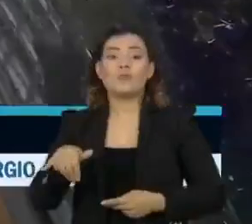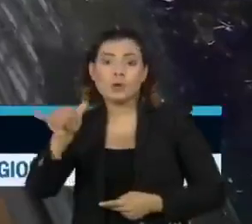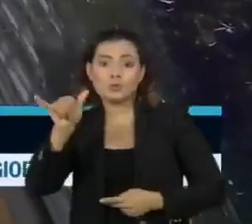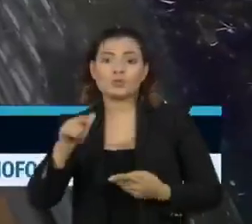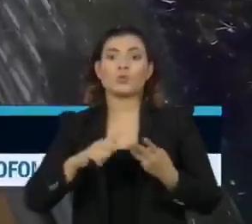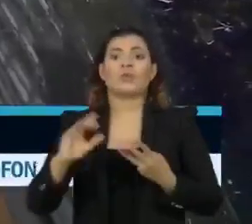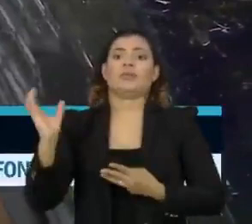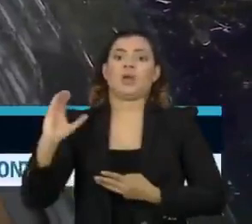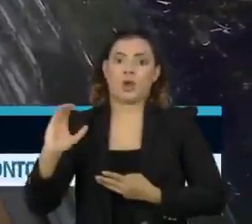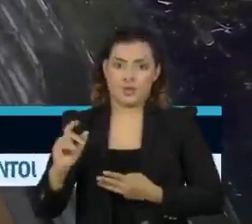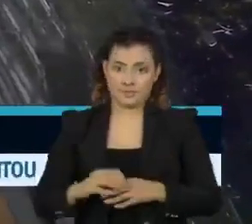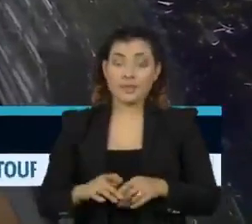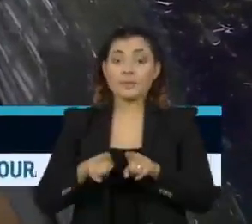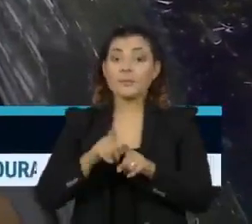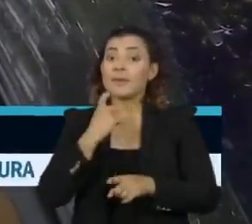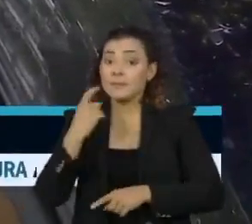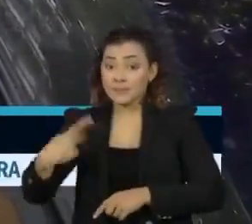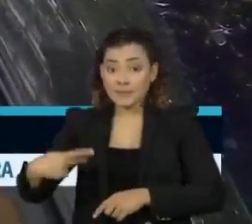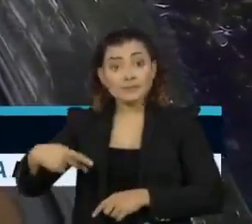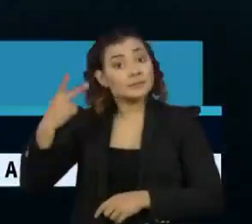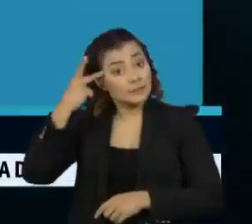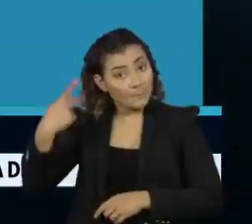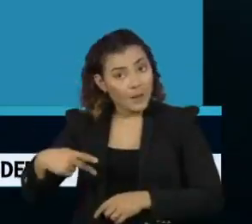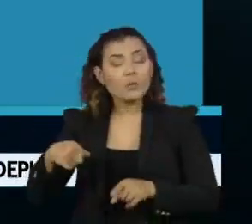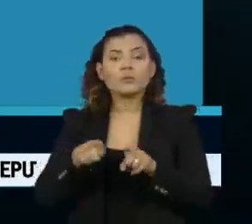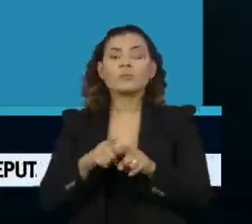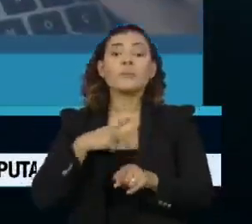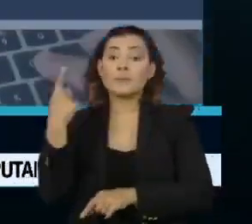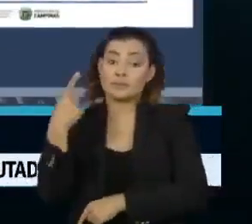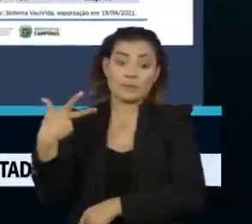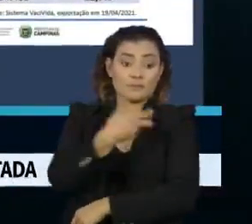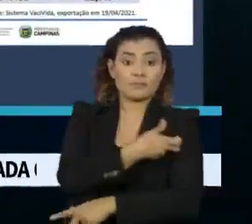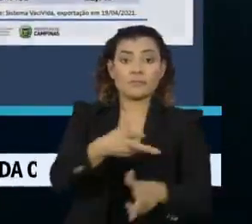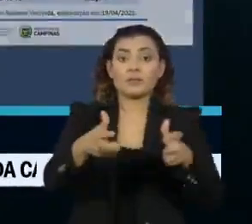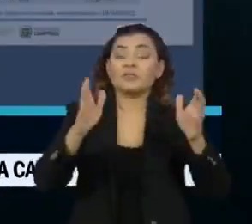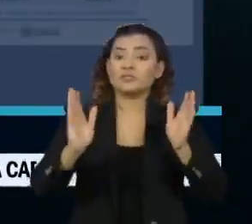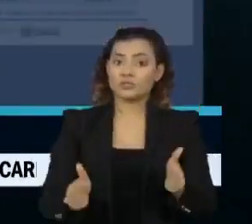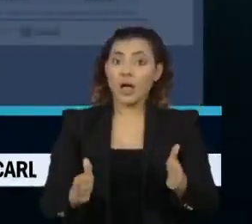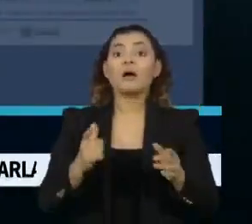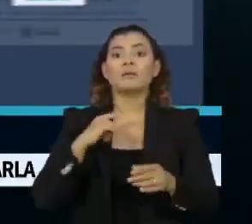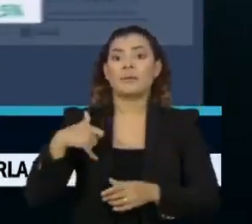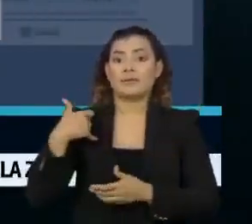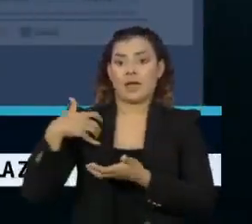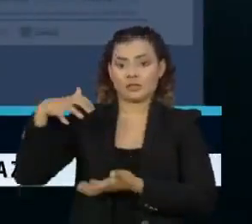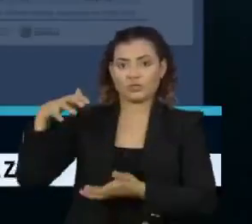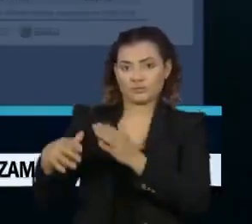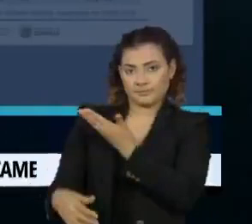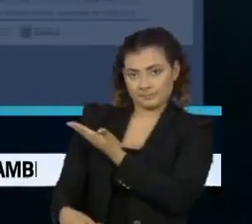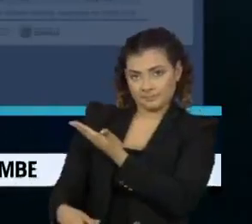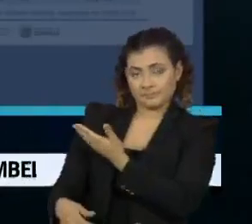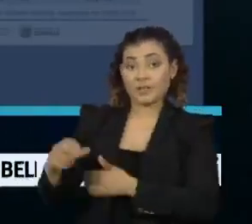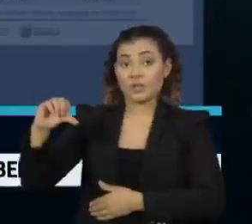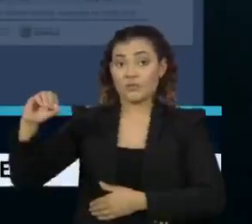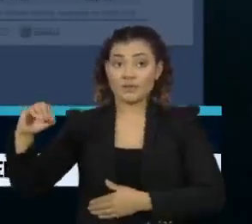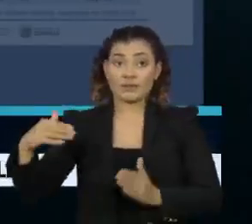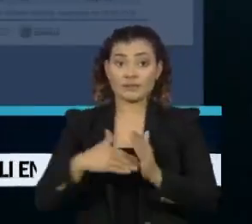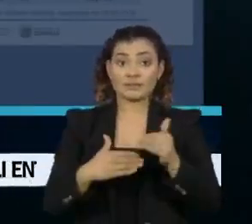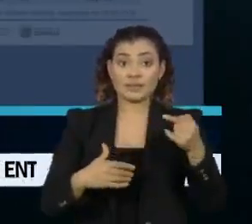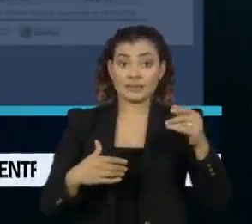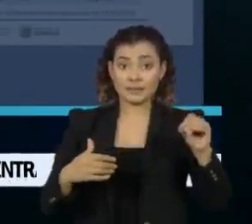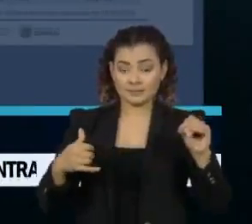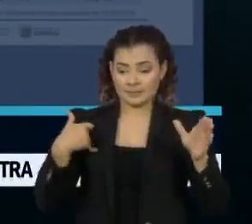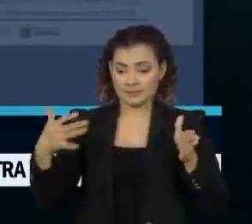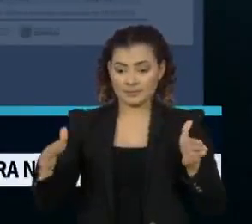Niterói. Em Campinas, no interior paulista, a vacinação da primeira dose aplicada entre as faixas etárias que vão de 90 até 70 anos,